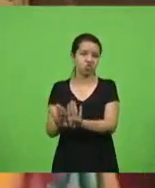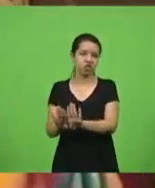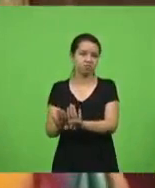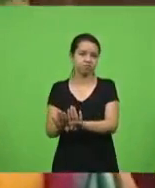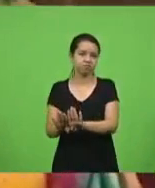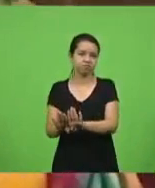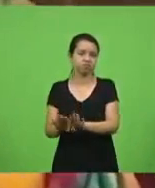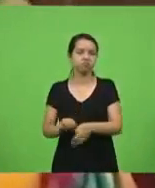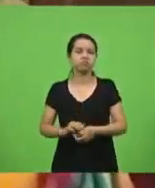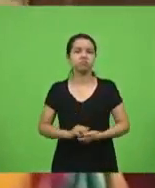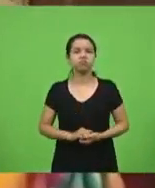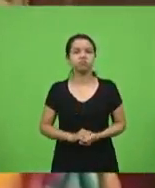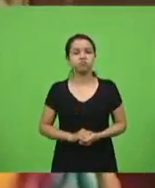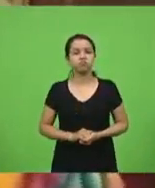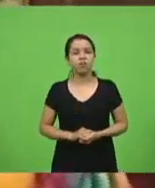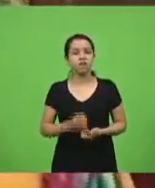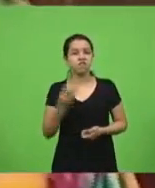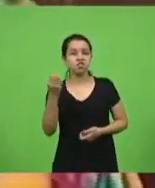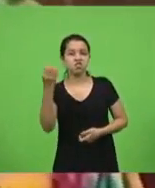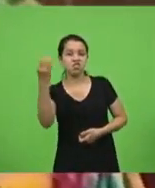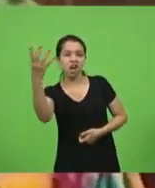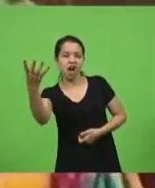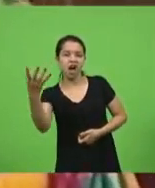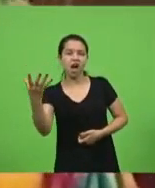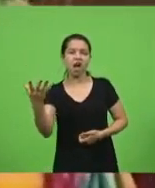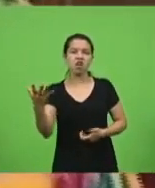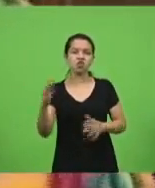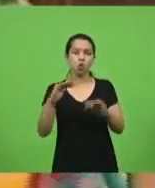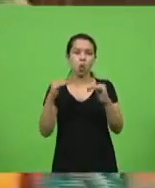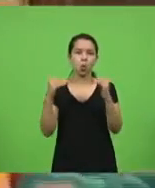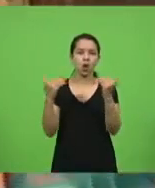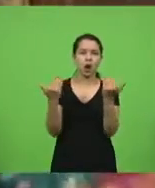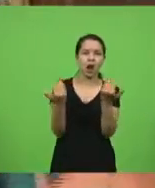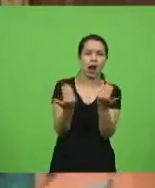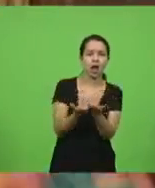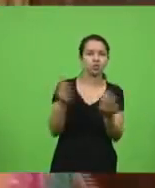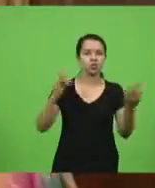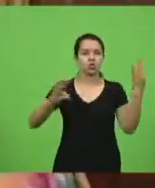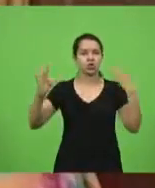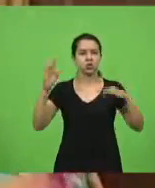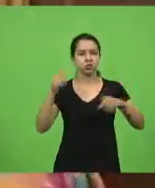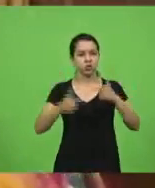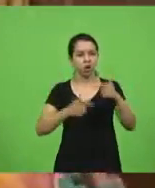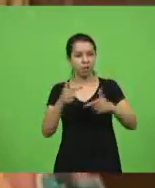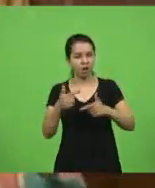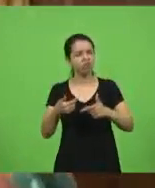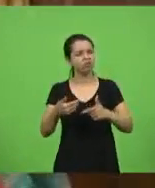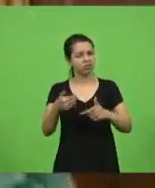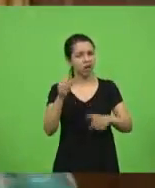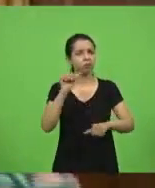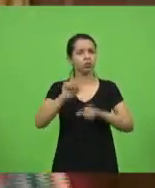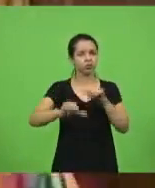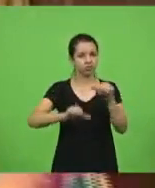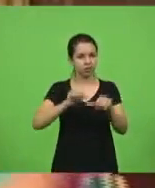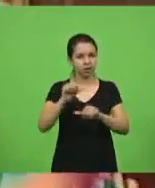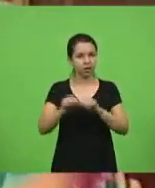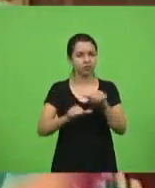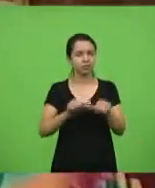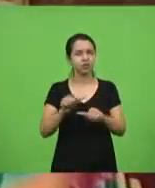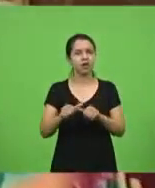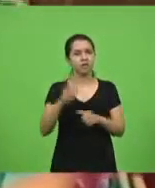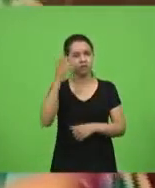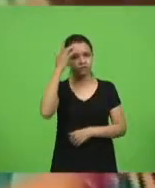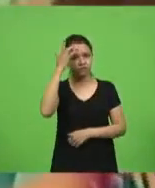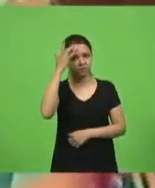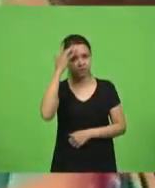Viagens, congresso, chamado turismo de trabalho, tudo isso vai mudar. Será fácil resolver as